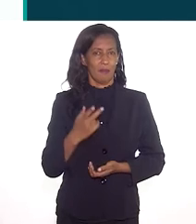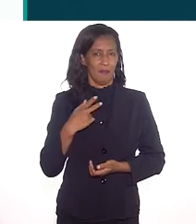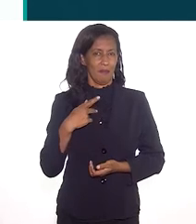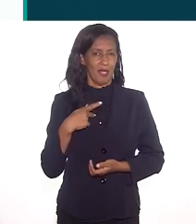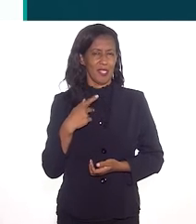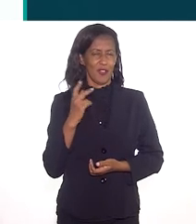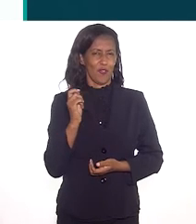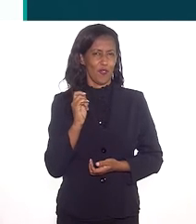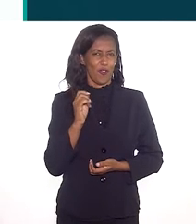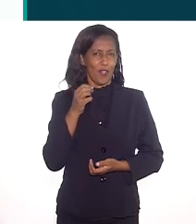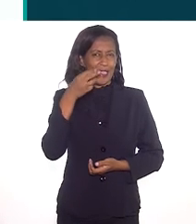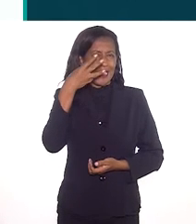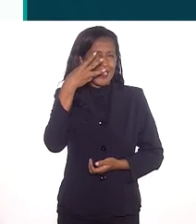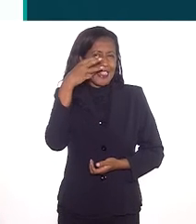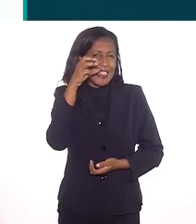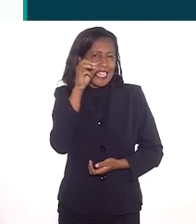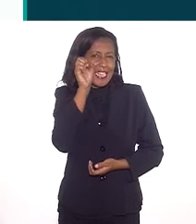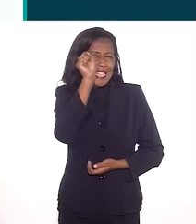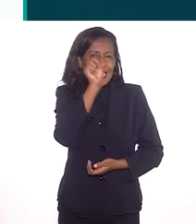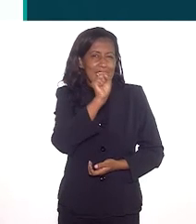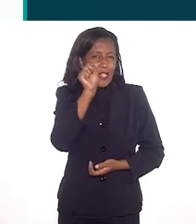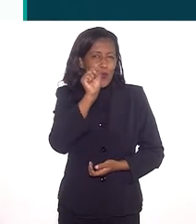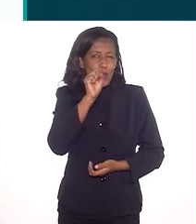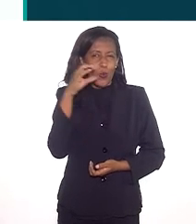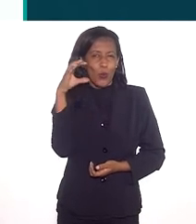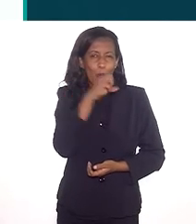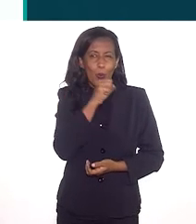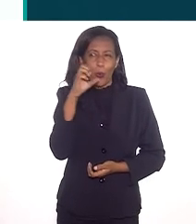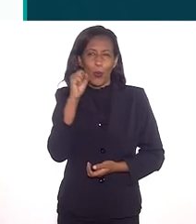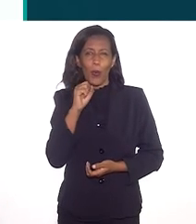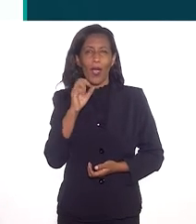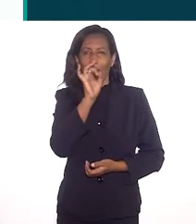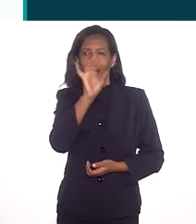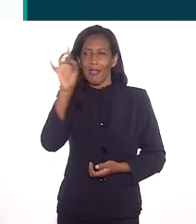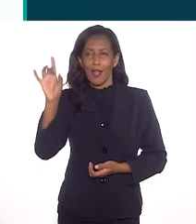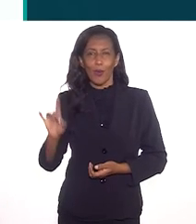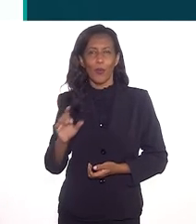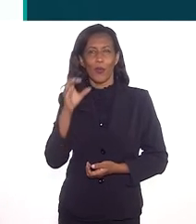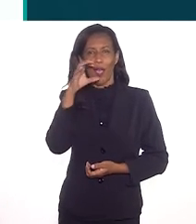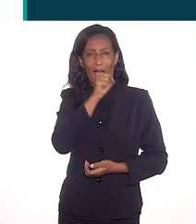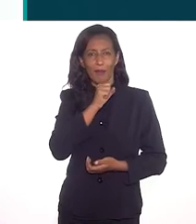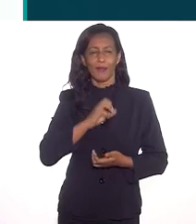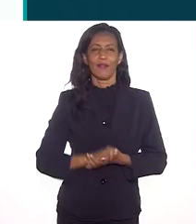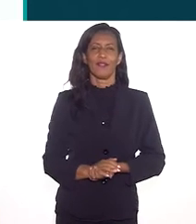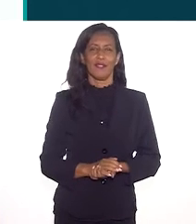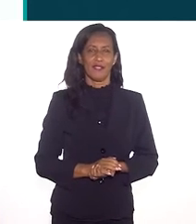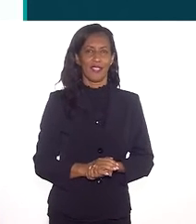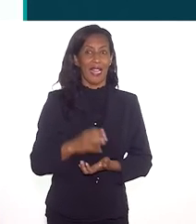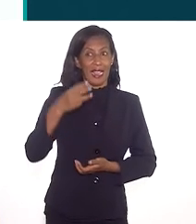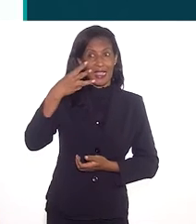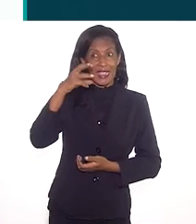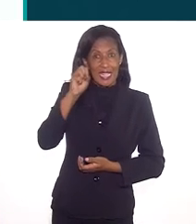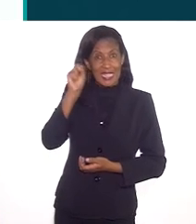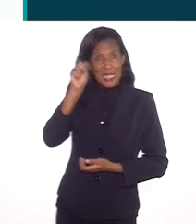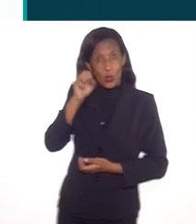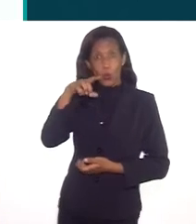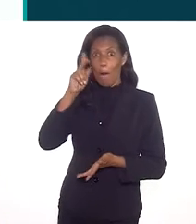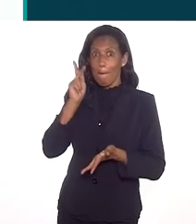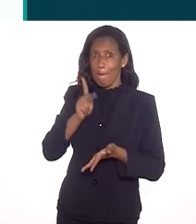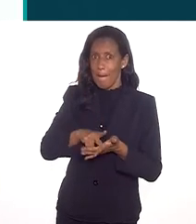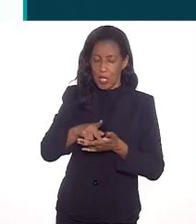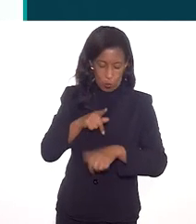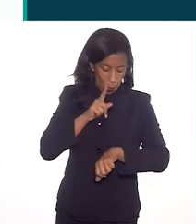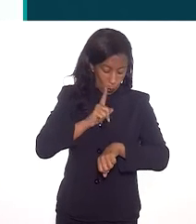vou ser aqui um pouquinho rebelde e vou dar 30 segundos para cada um para fazer suas considerações finais,